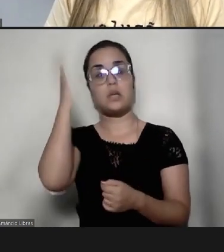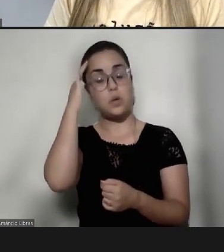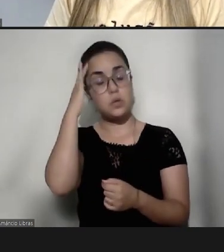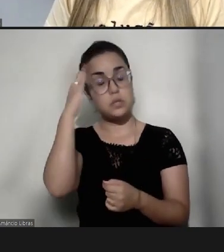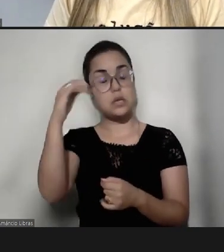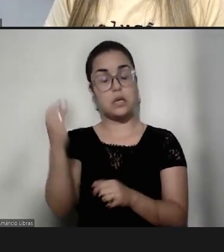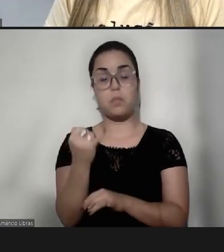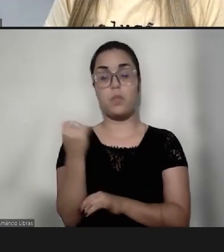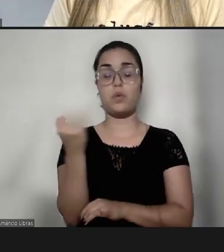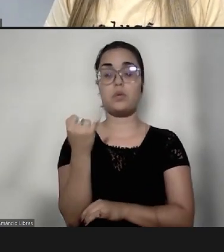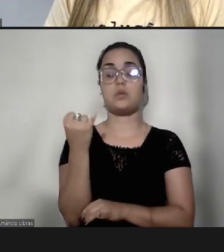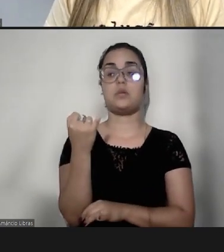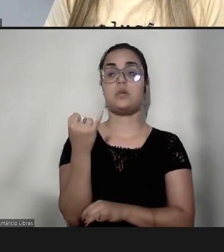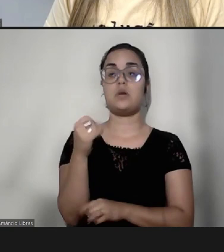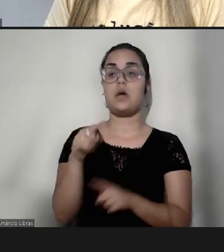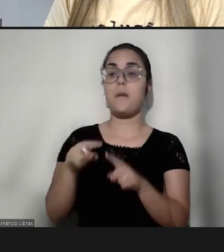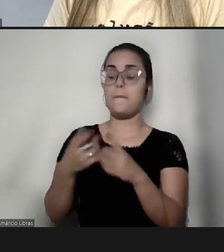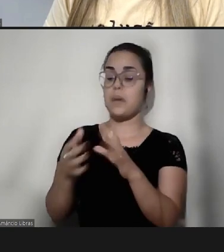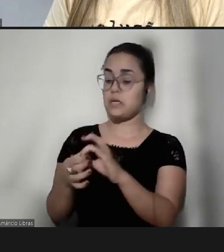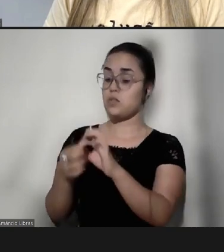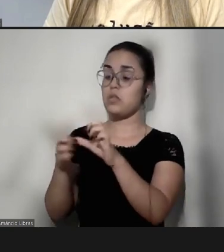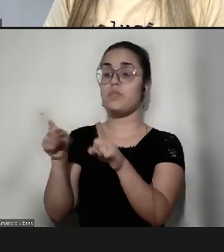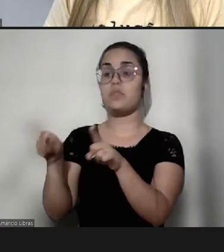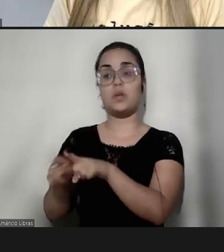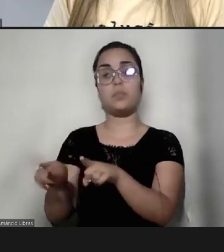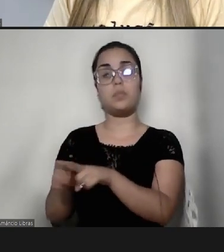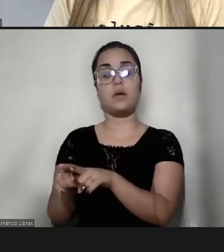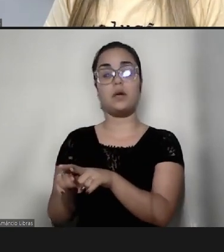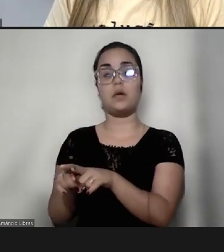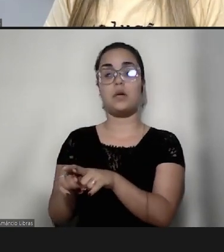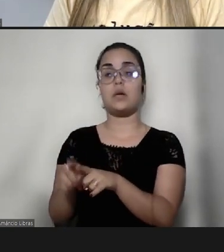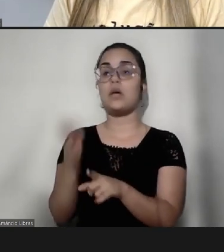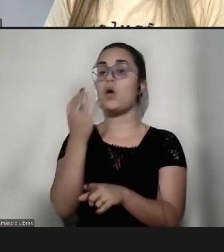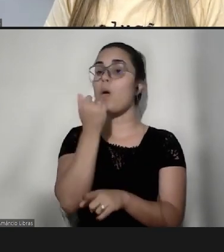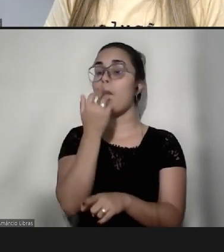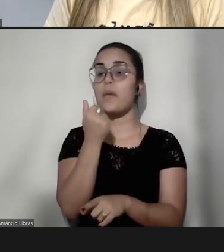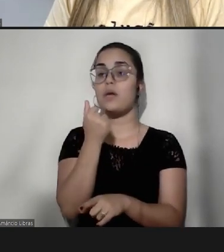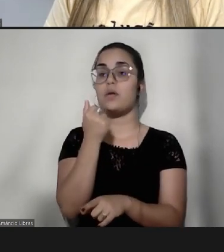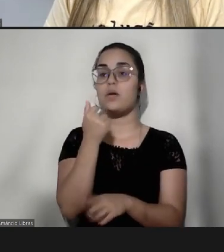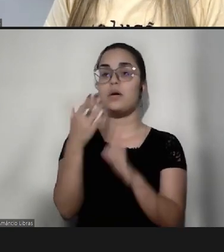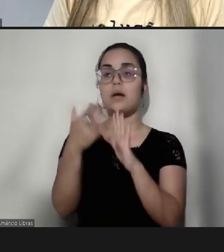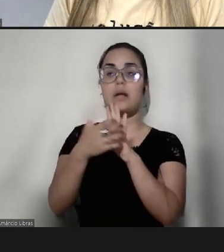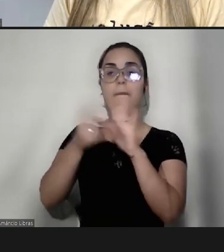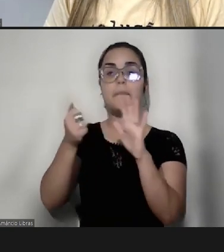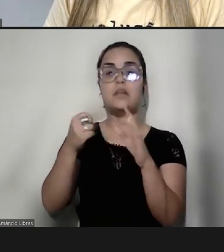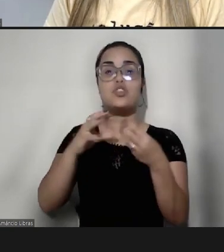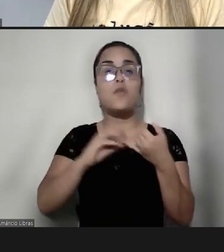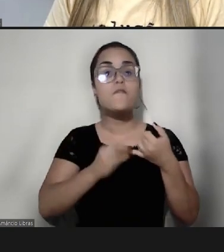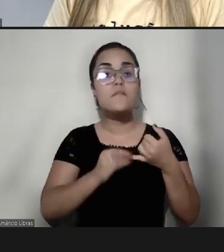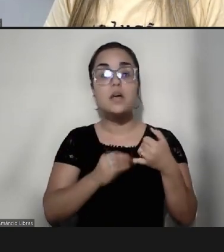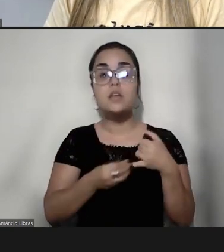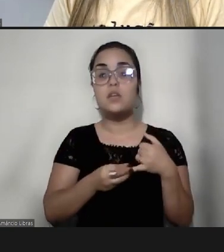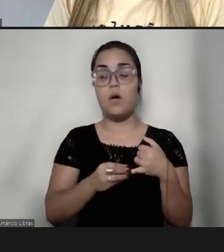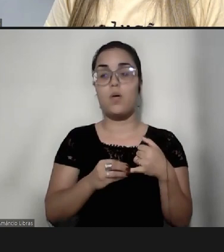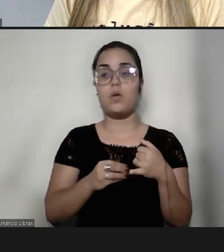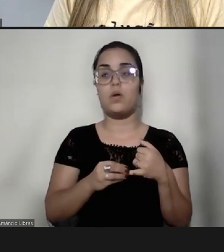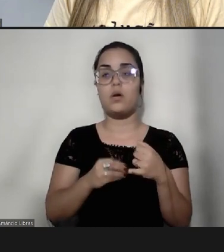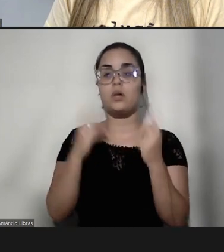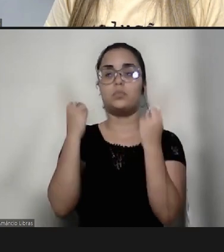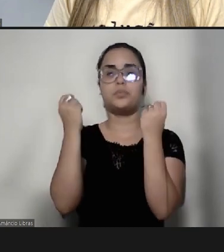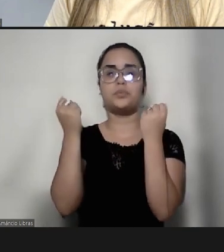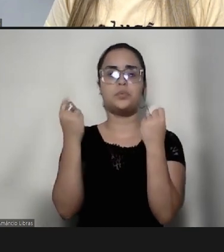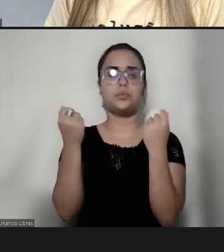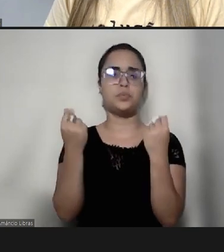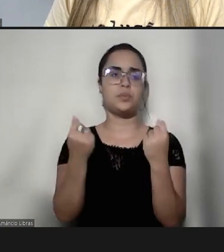mas eu permito também, que ele, esses dias ele pediu feijão, ó, que ele não